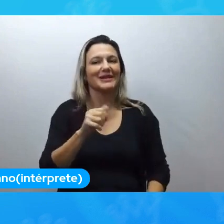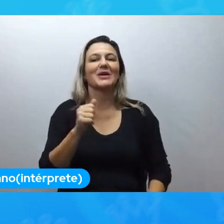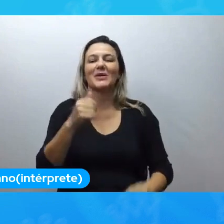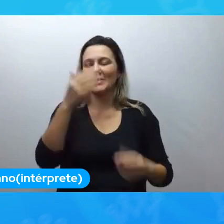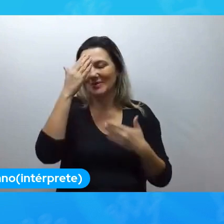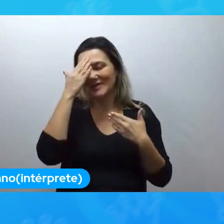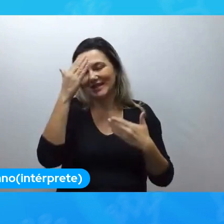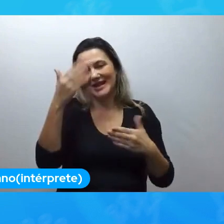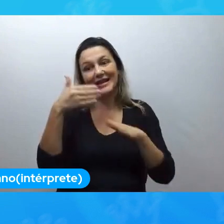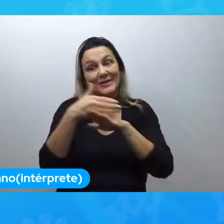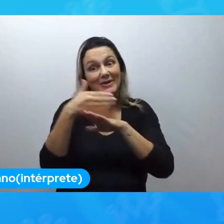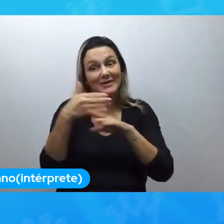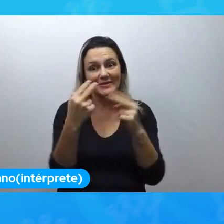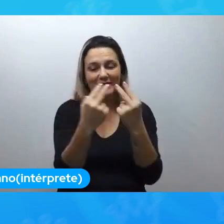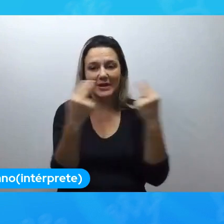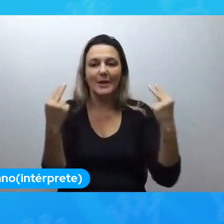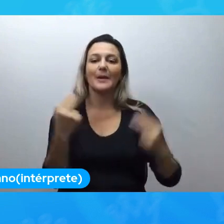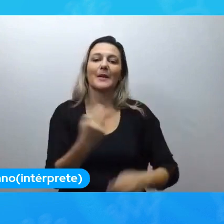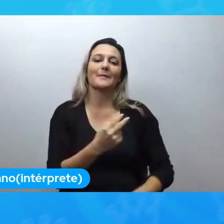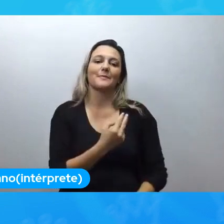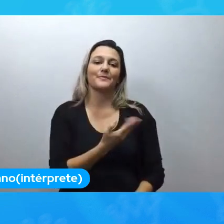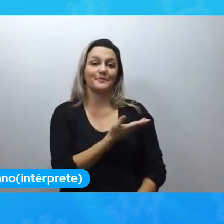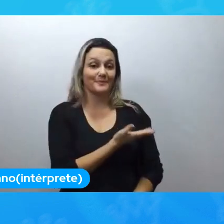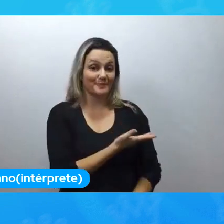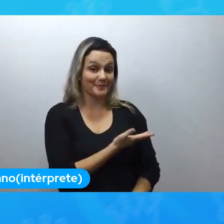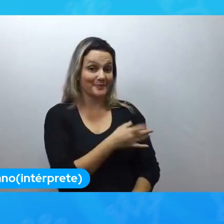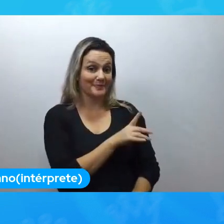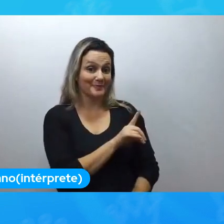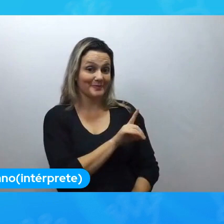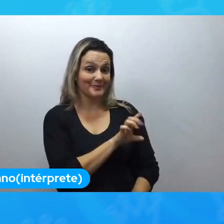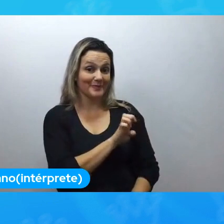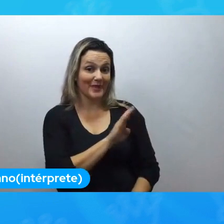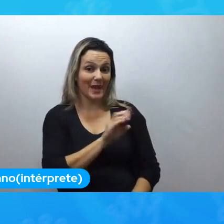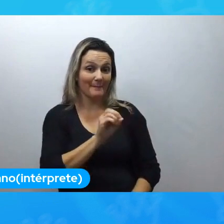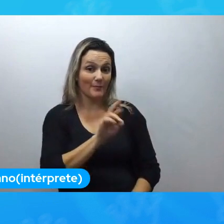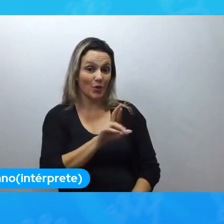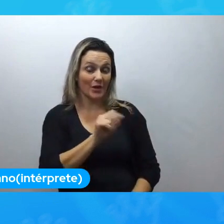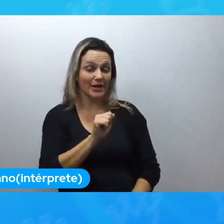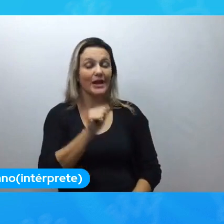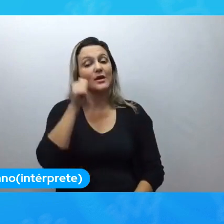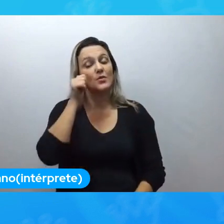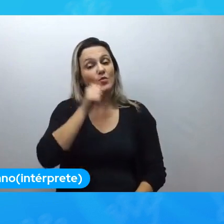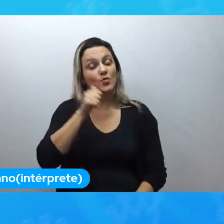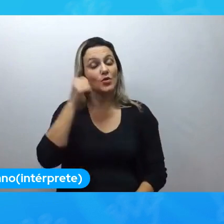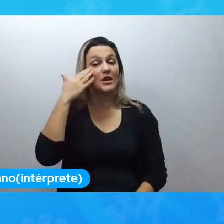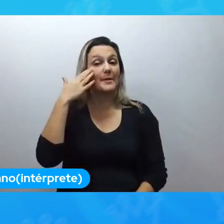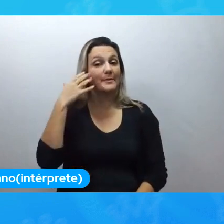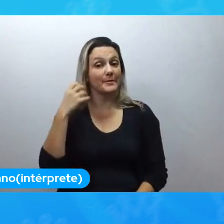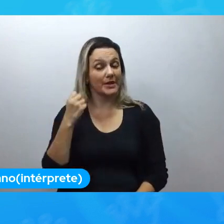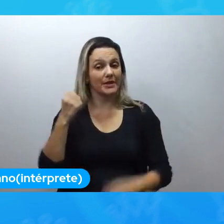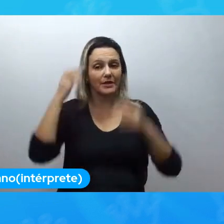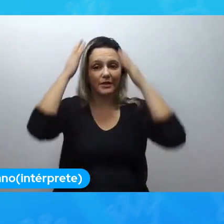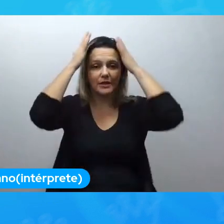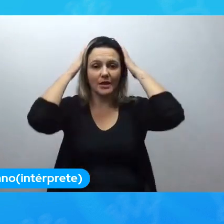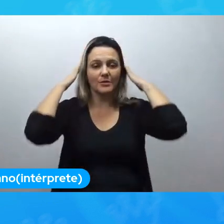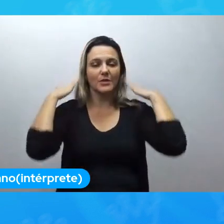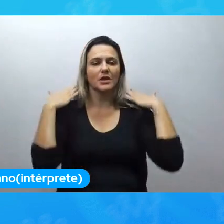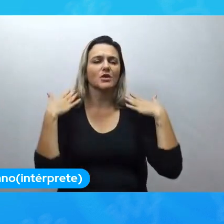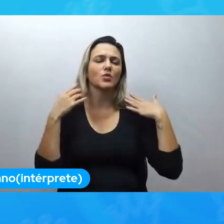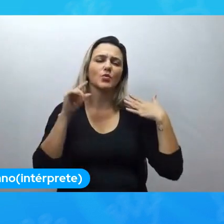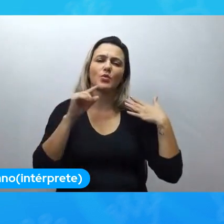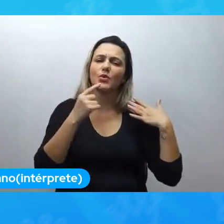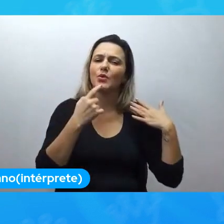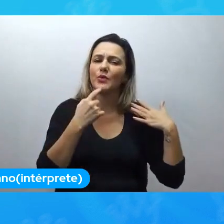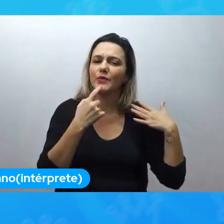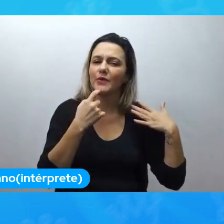todas vocês. Meu nome é Débora, eu sou uma mulher branca, de cabelos agora ruivos, pouco